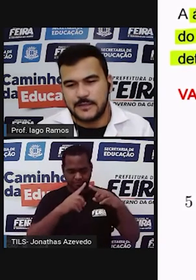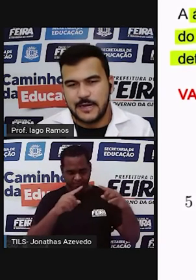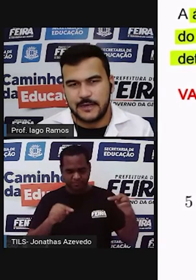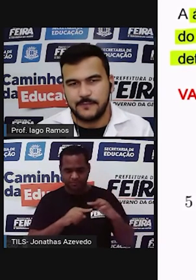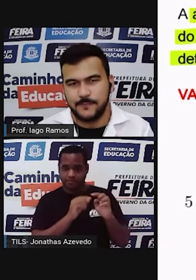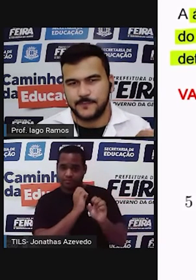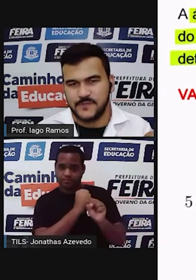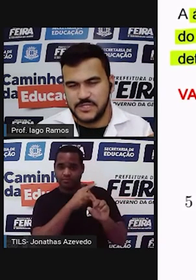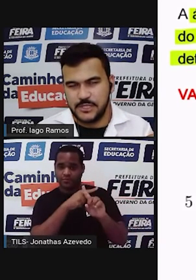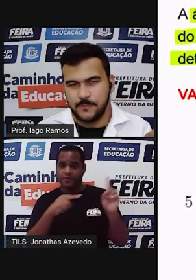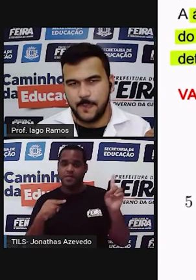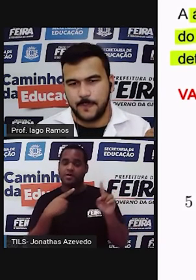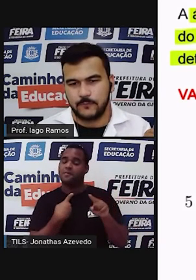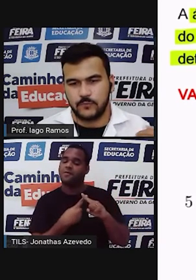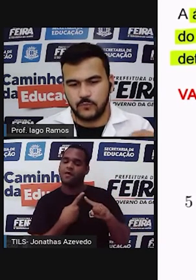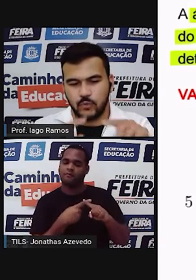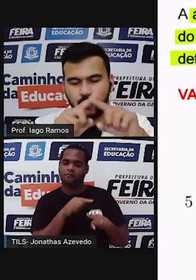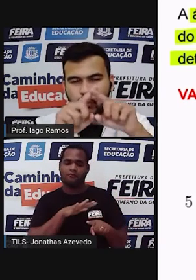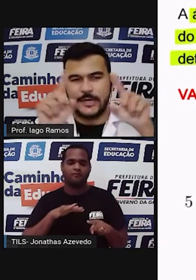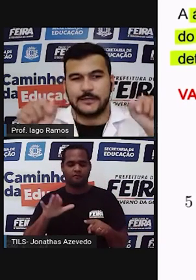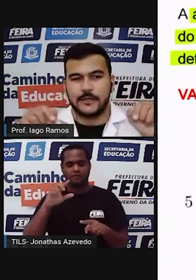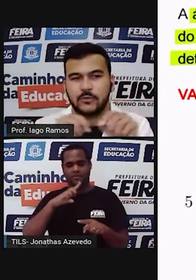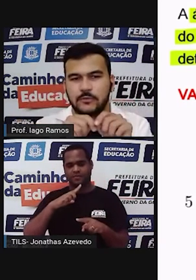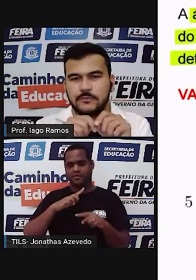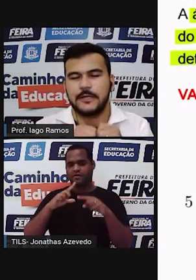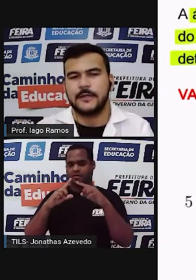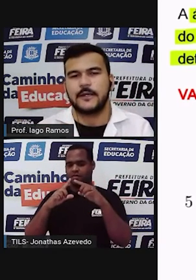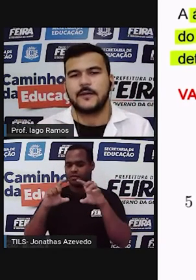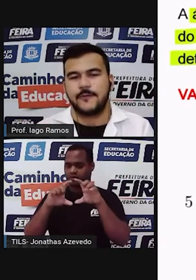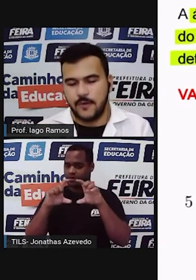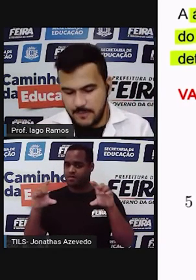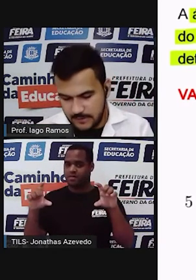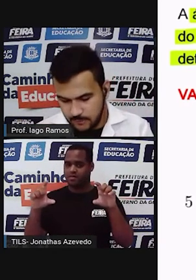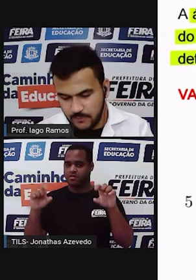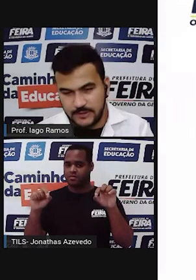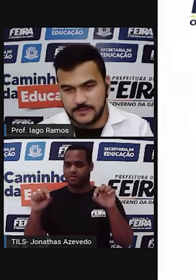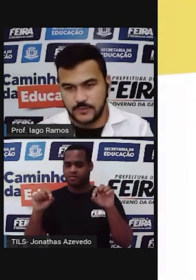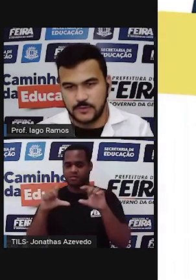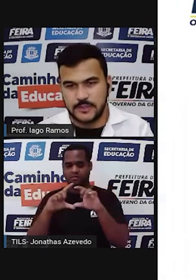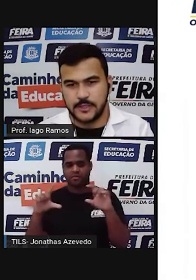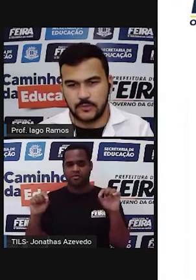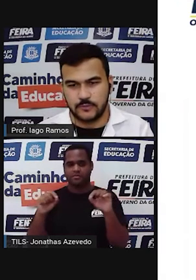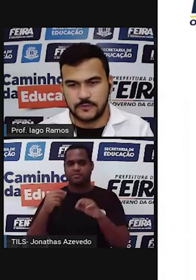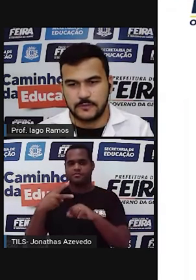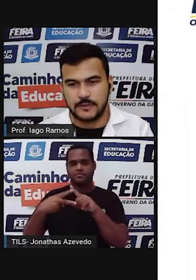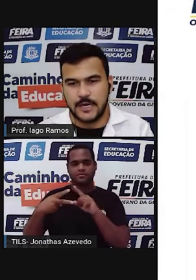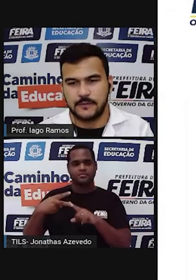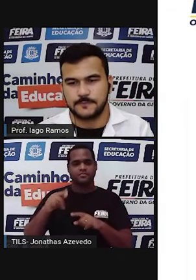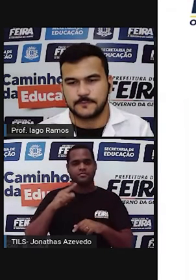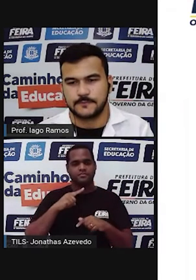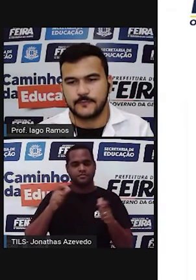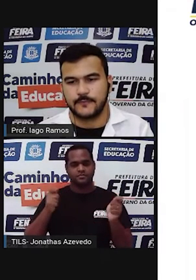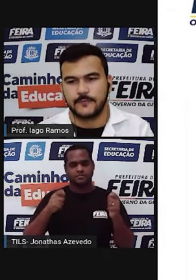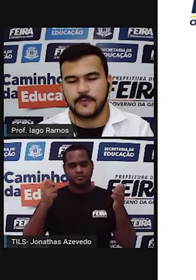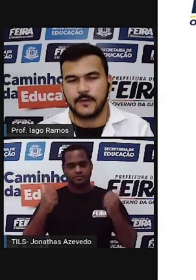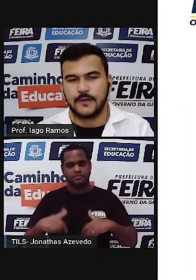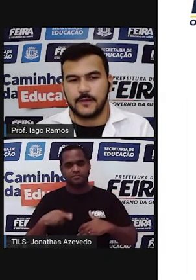metade da área do retângulo, né, formado por esses dois triângulos, tá?